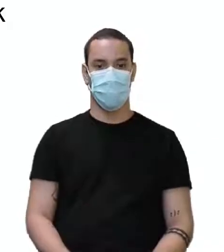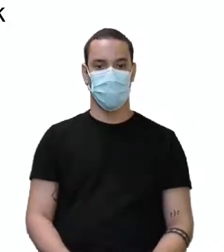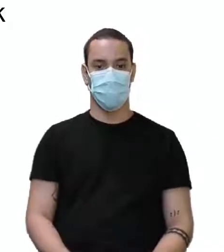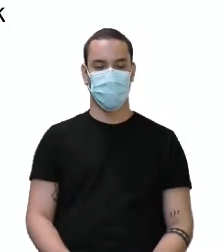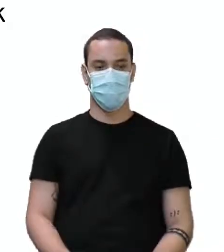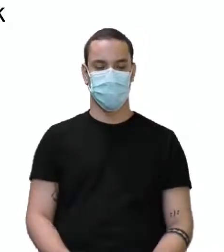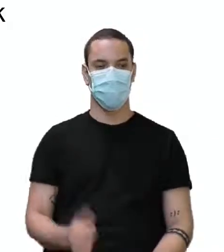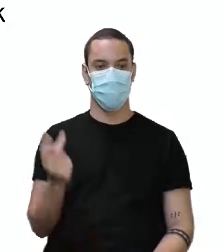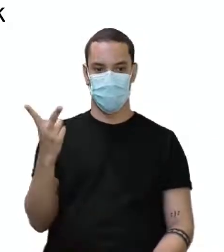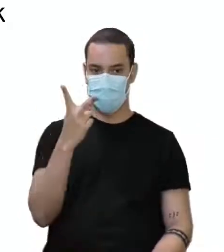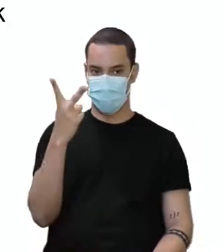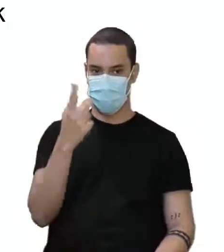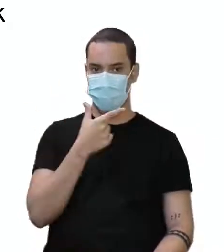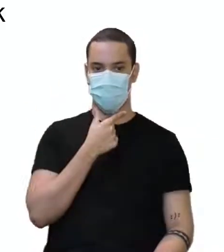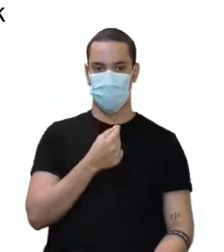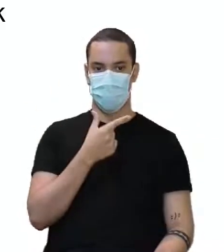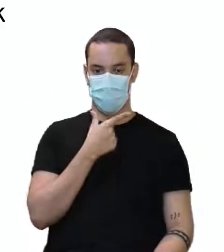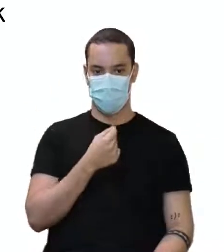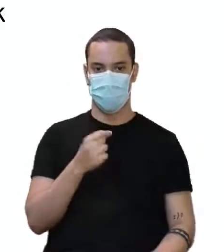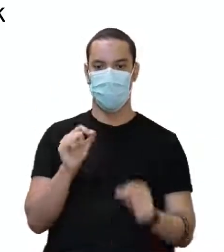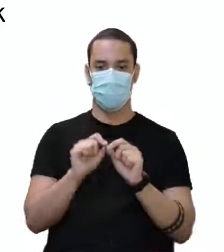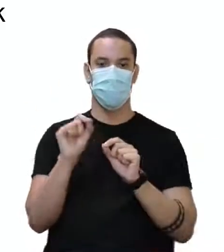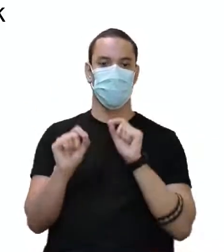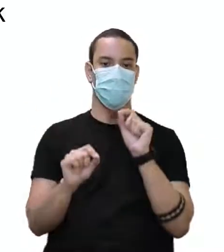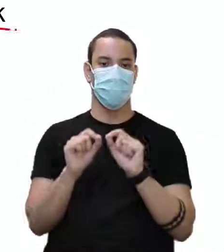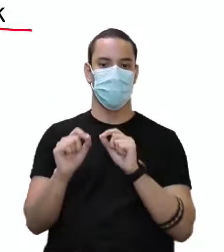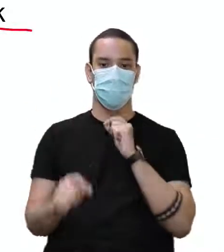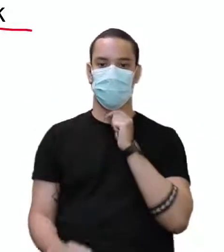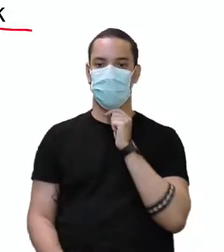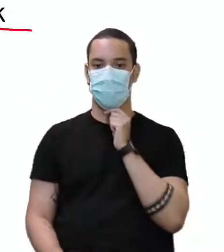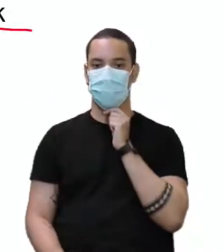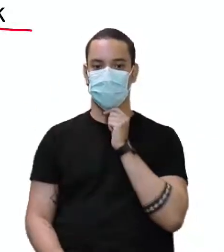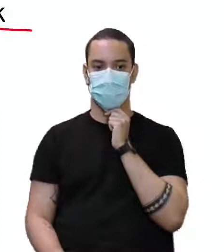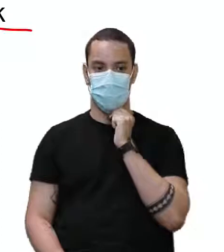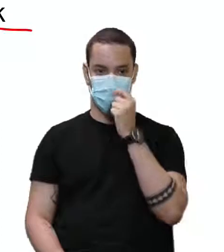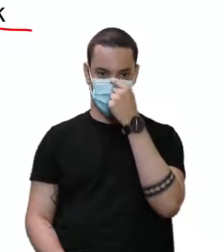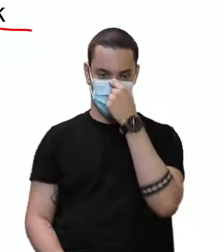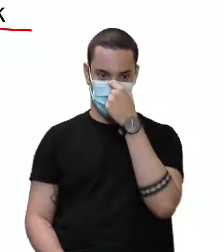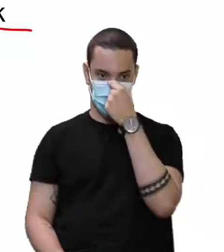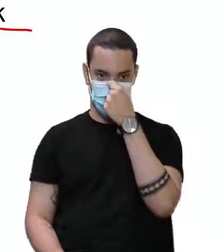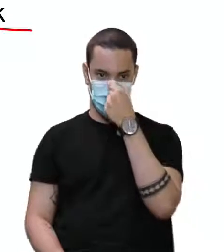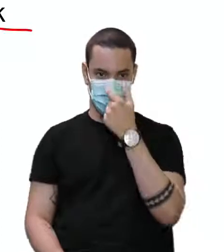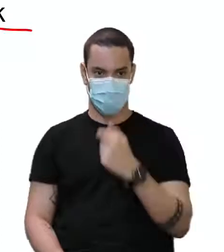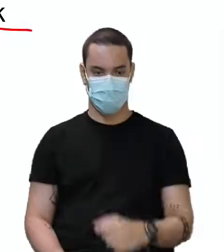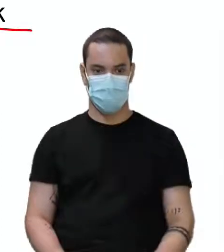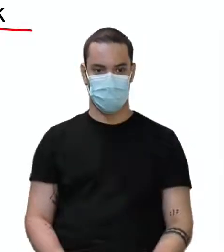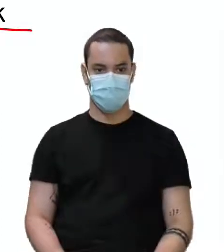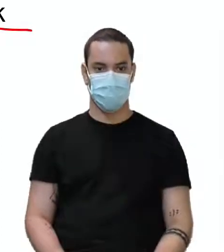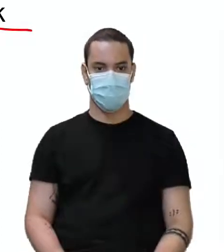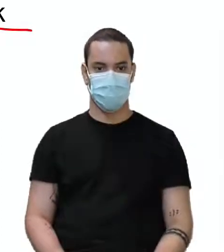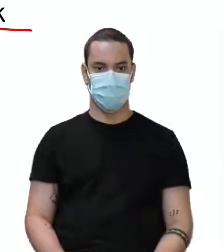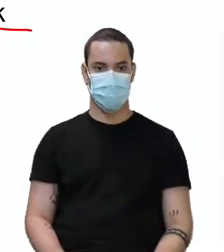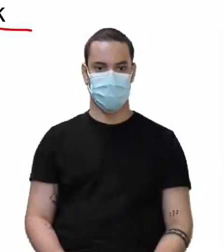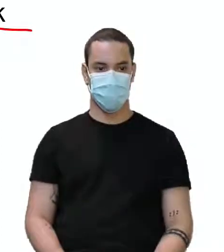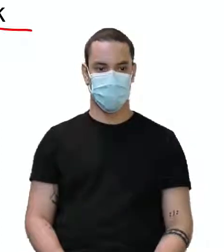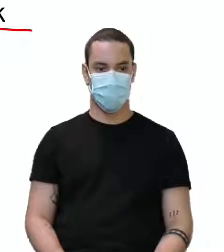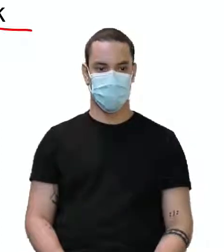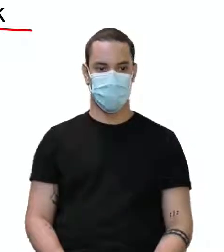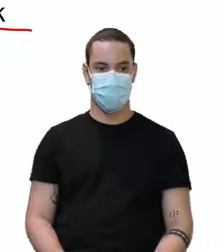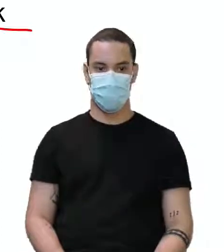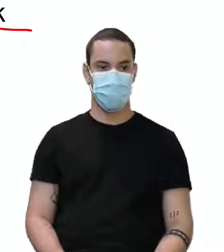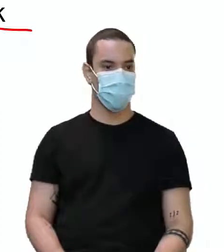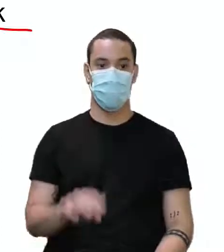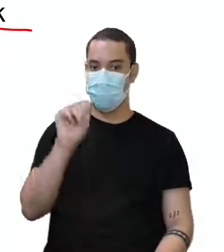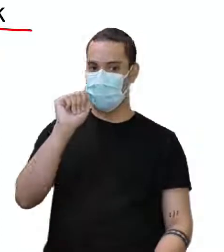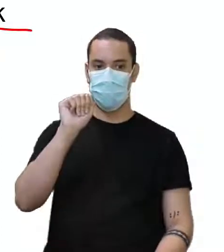Bob very well, but they went to work anyway. Aí eu tenho wasn't. Já